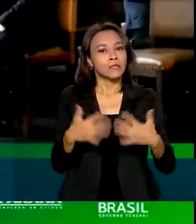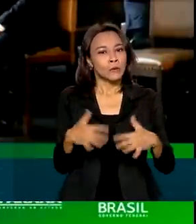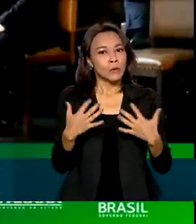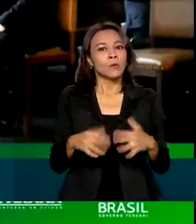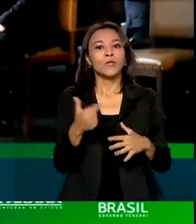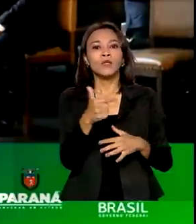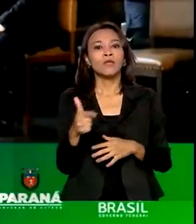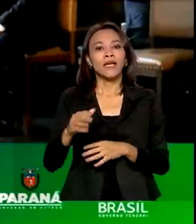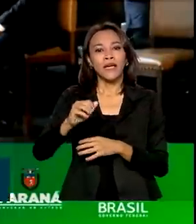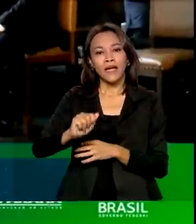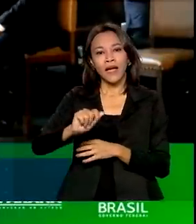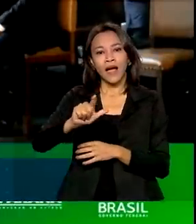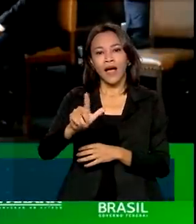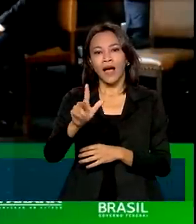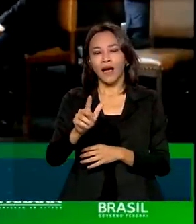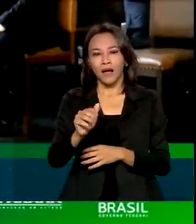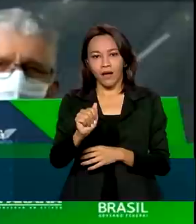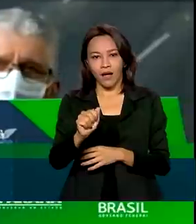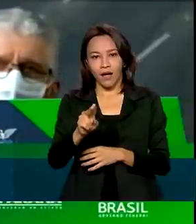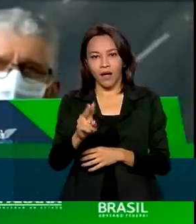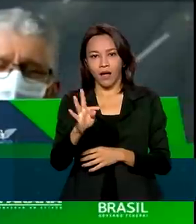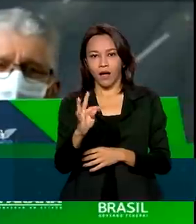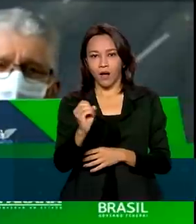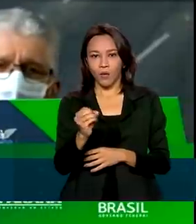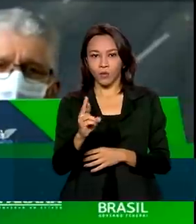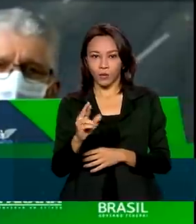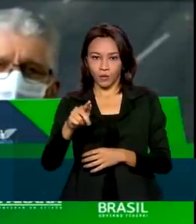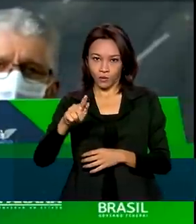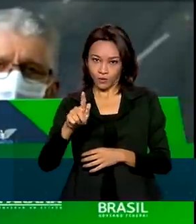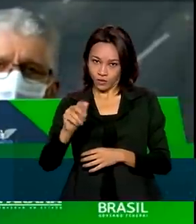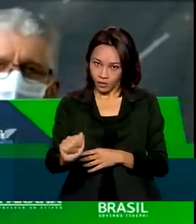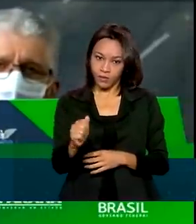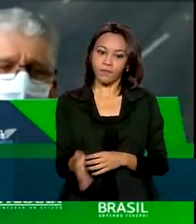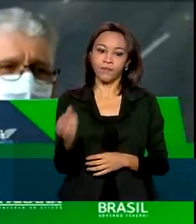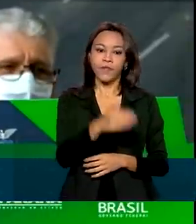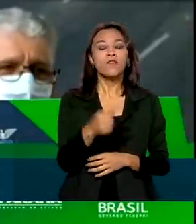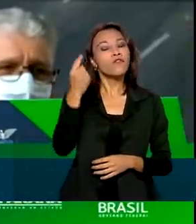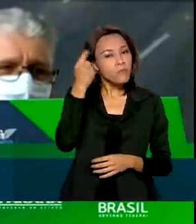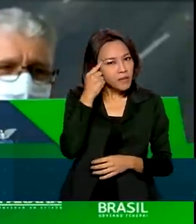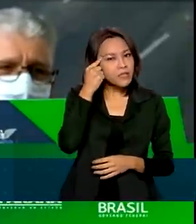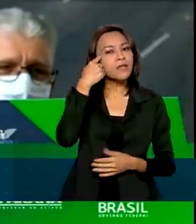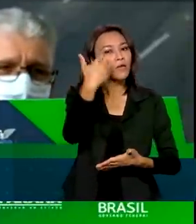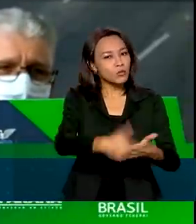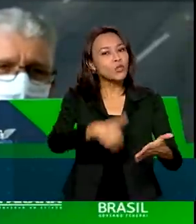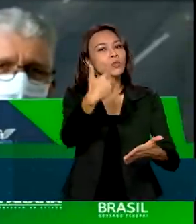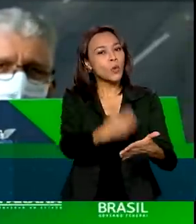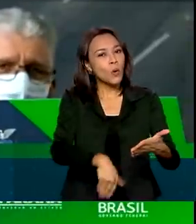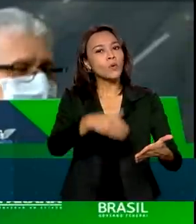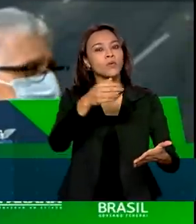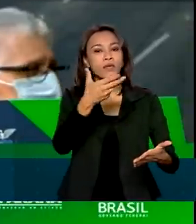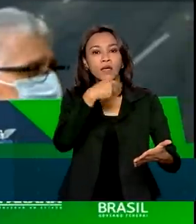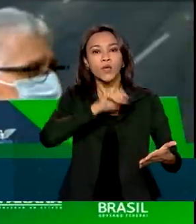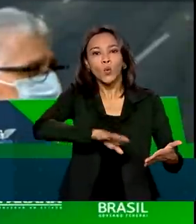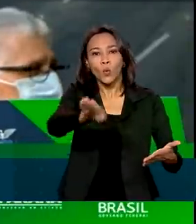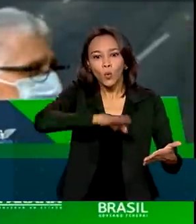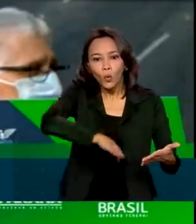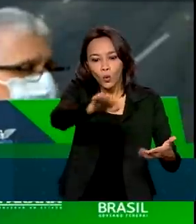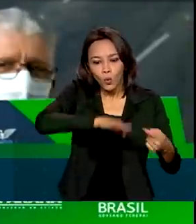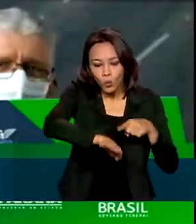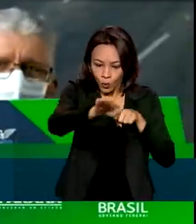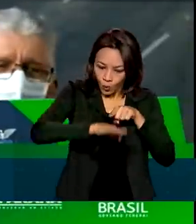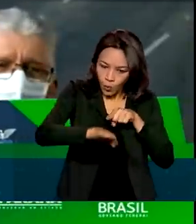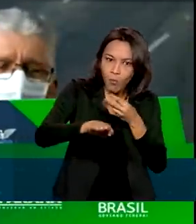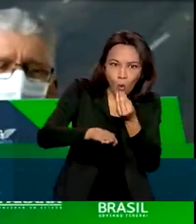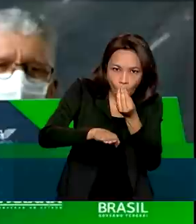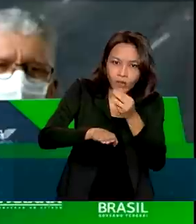tem inovações regulatórias interessantes. Foi pensado desconto para o usuário frequente. Então, quanto mais se usa